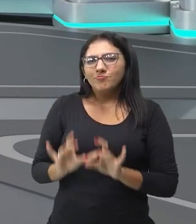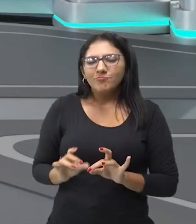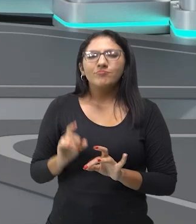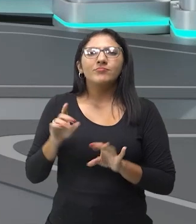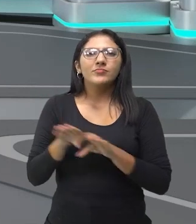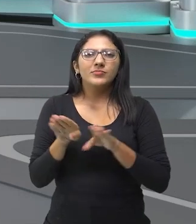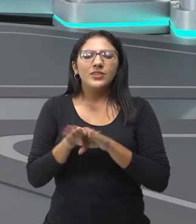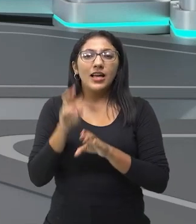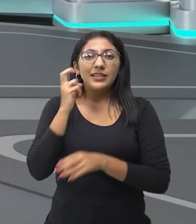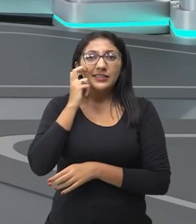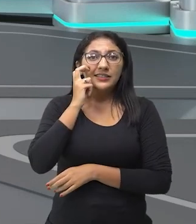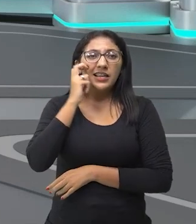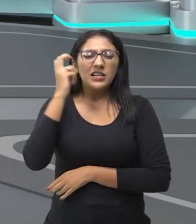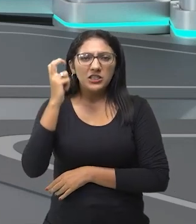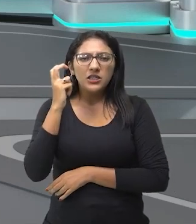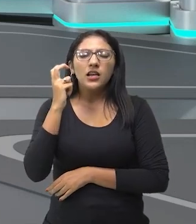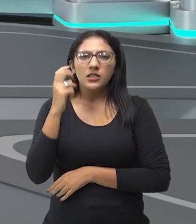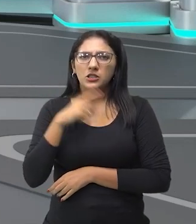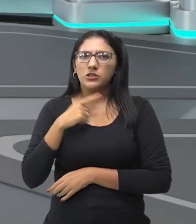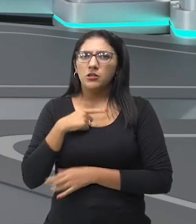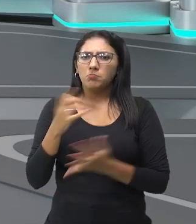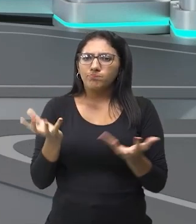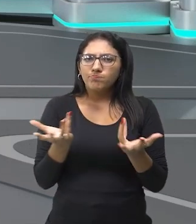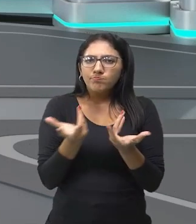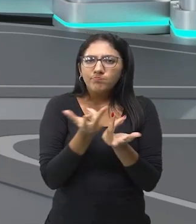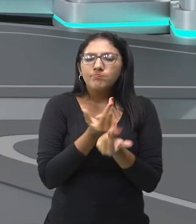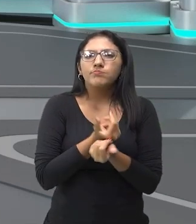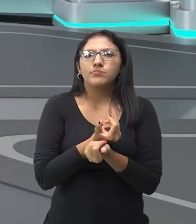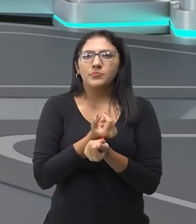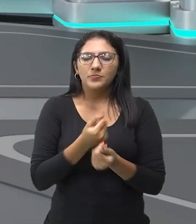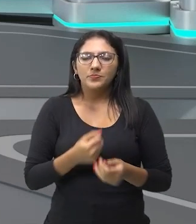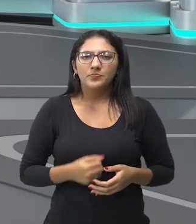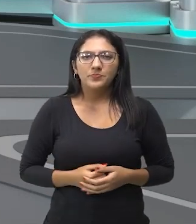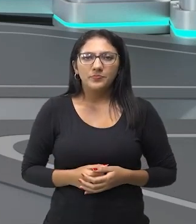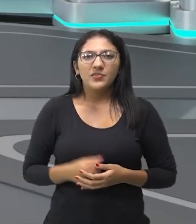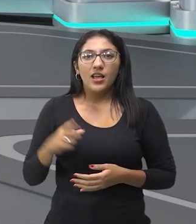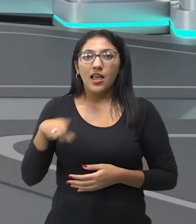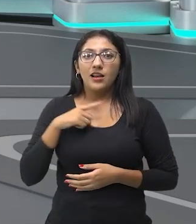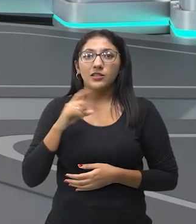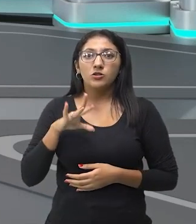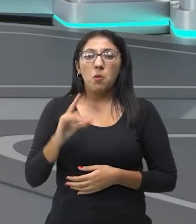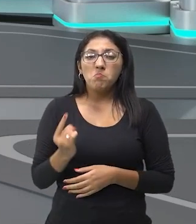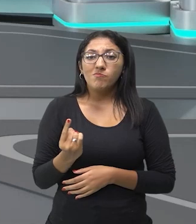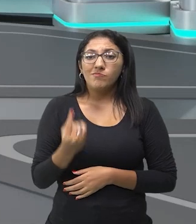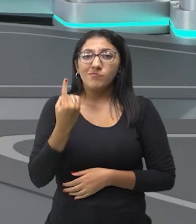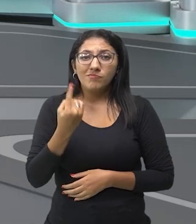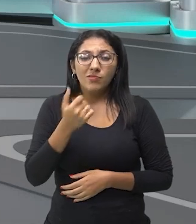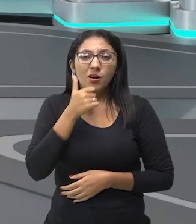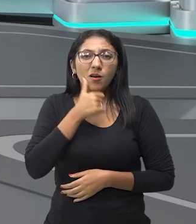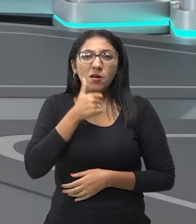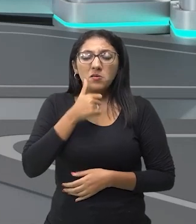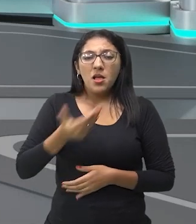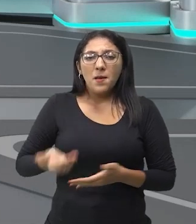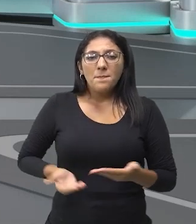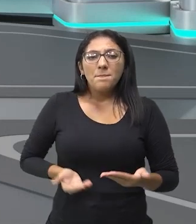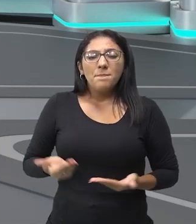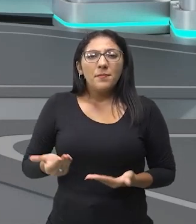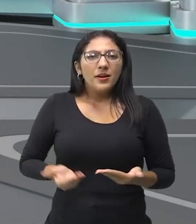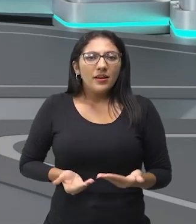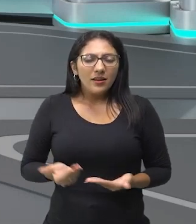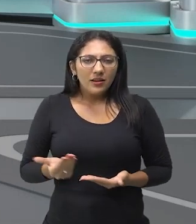inteligente, ágil e habilidosa. Trata-se da única criada feminina,